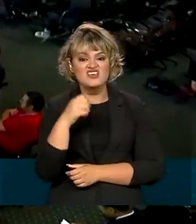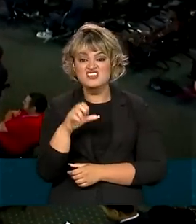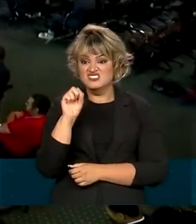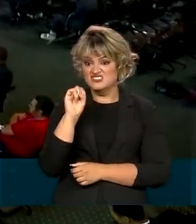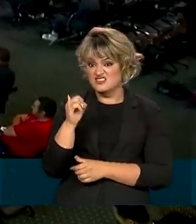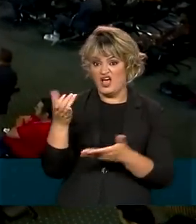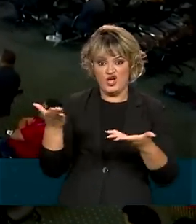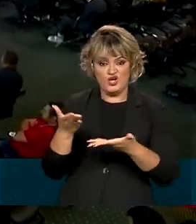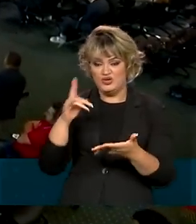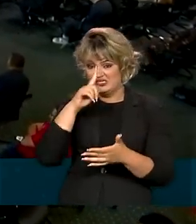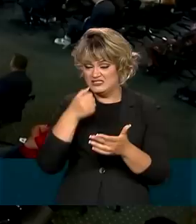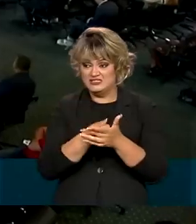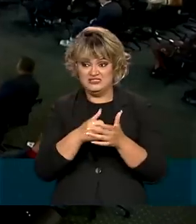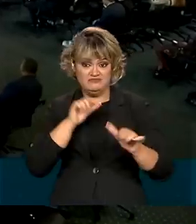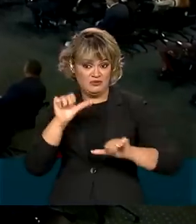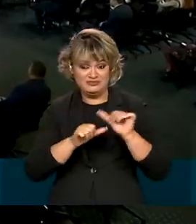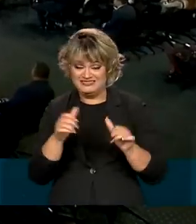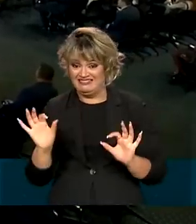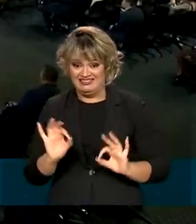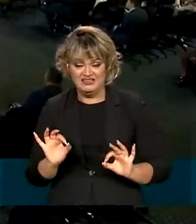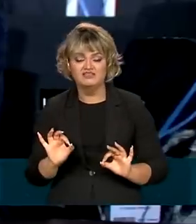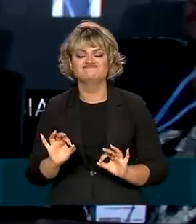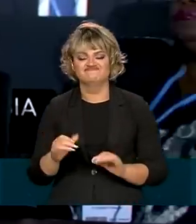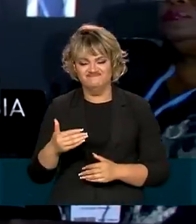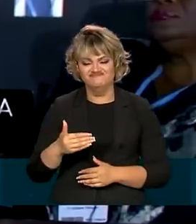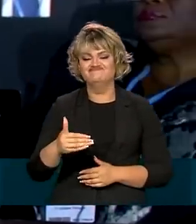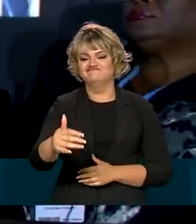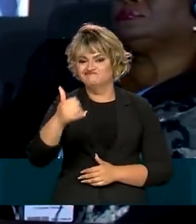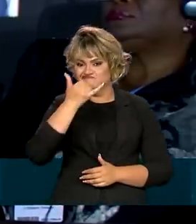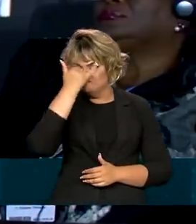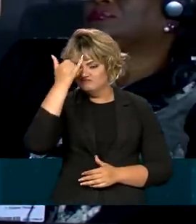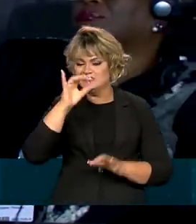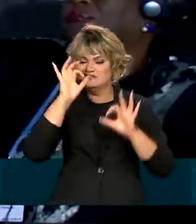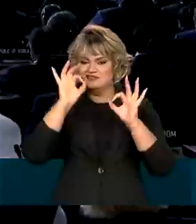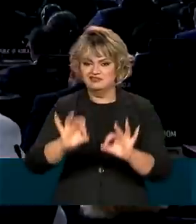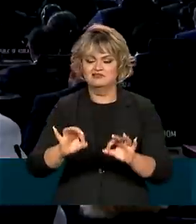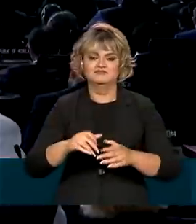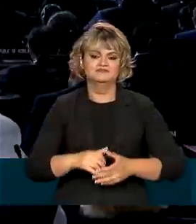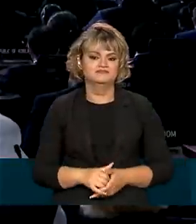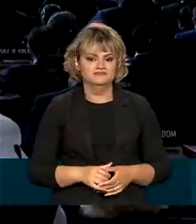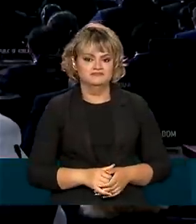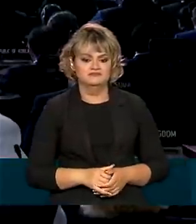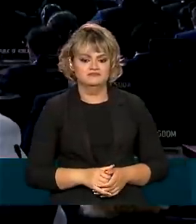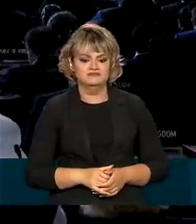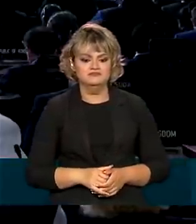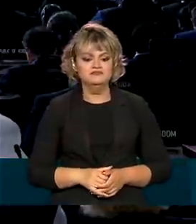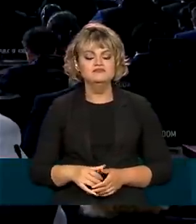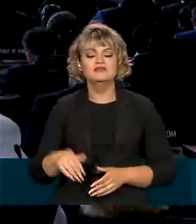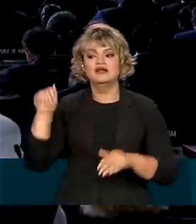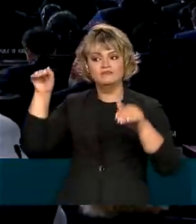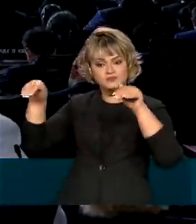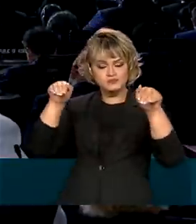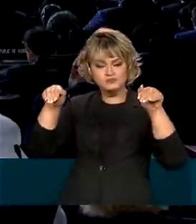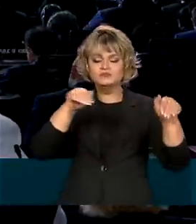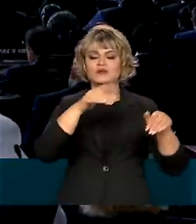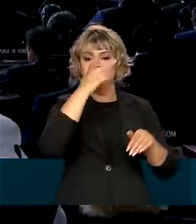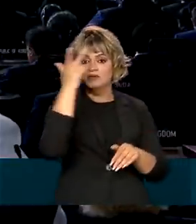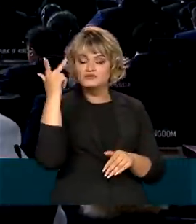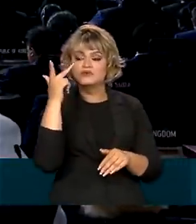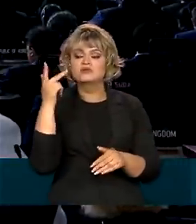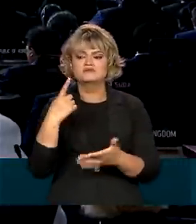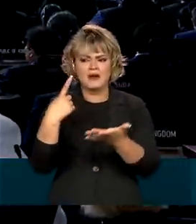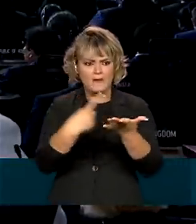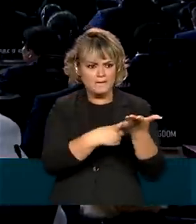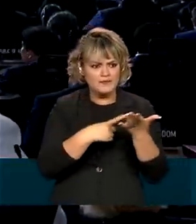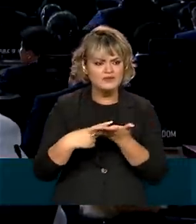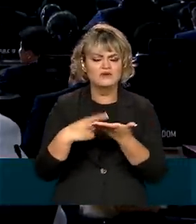forem tomadas medidas rápidas, o caos climático será irreversível. Ele convocou a humanidade a fazer